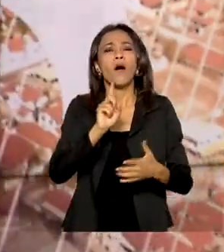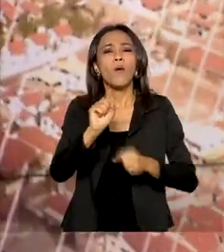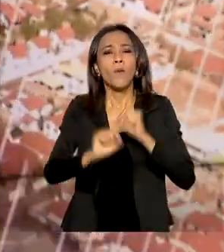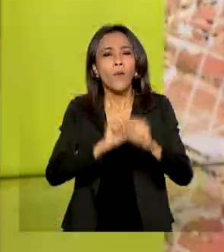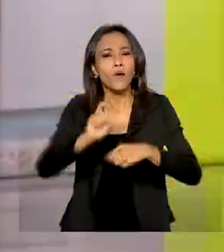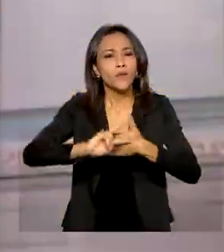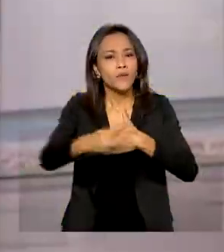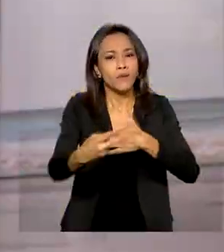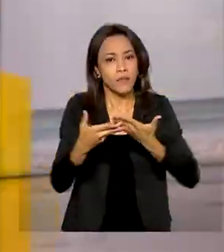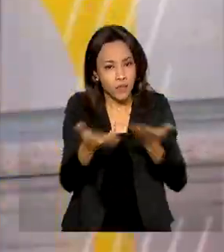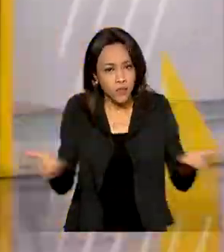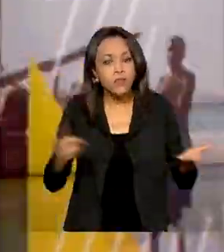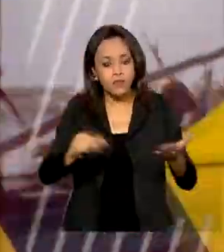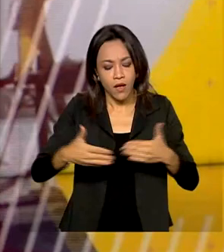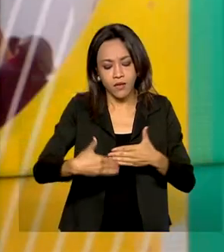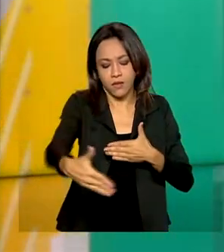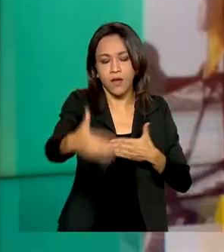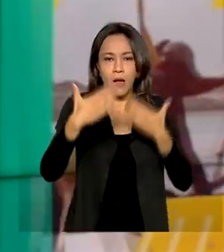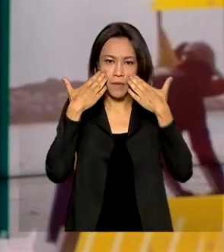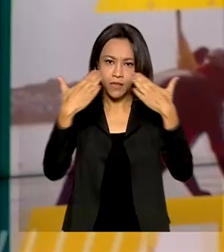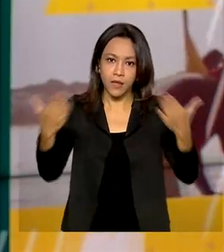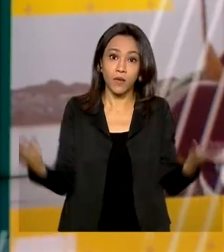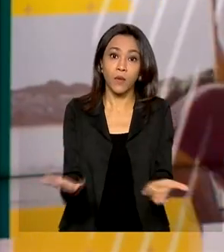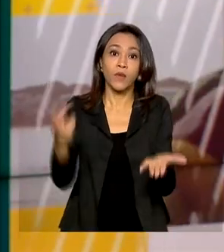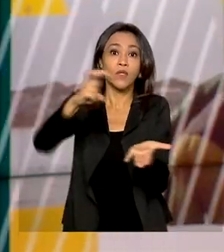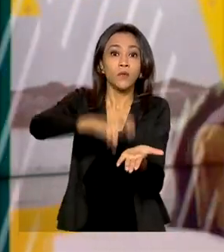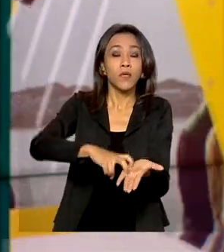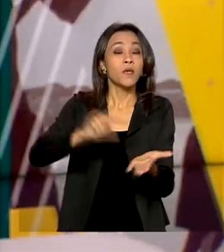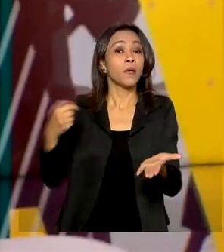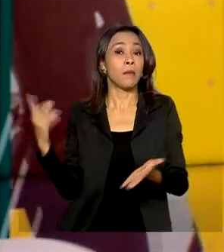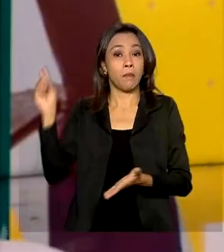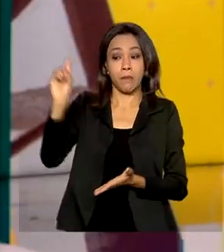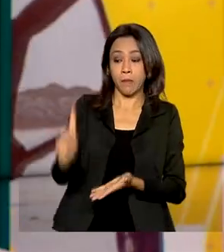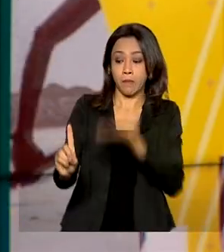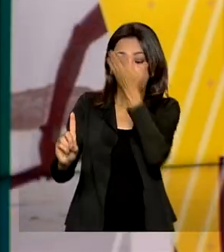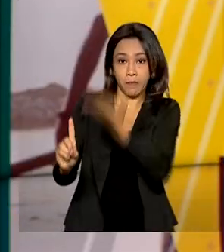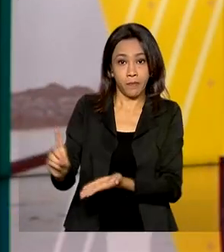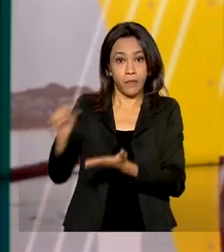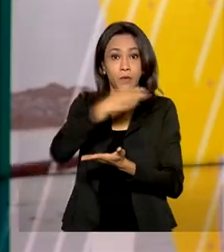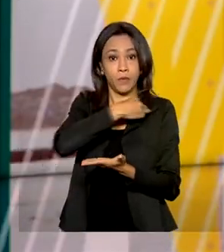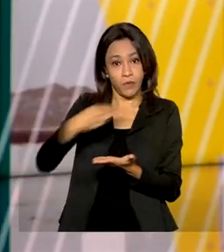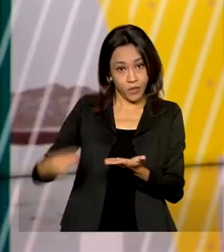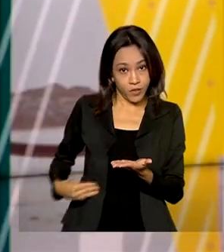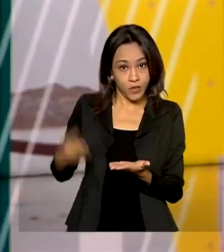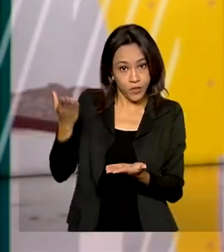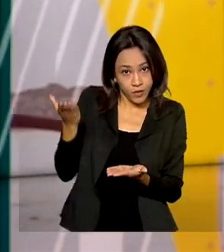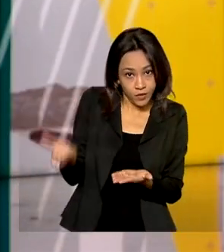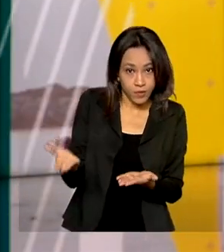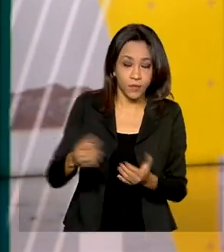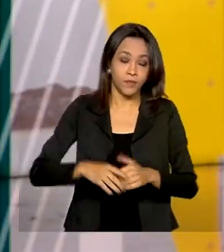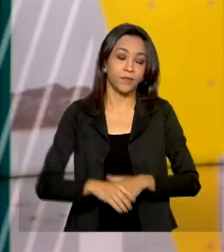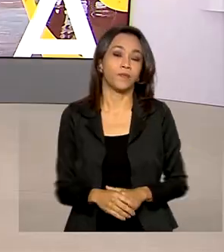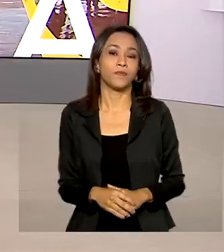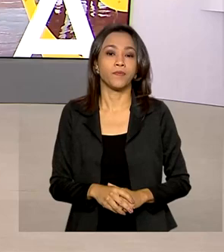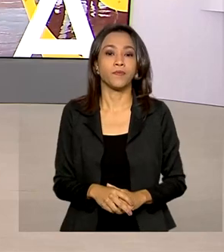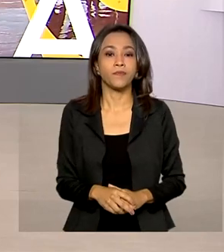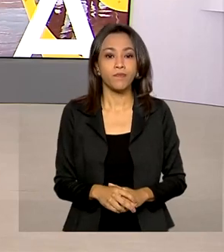operação serão apresentados agora de manhã com a participação do Ministro da Justiça e Segurança Pública, Anderson Torres.